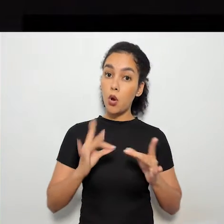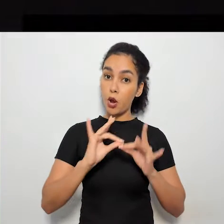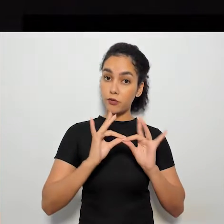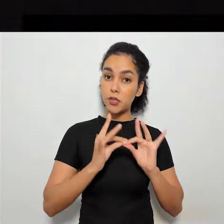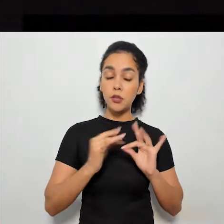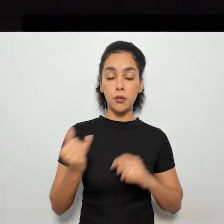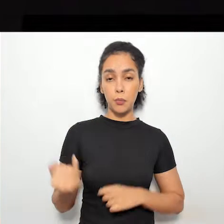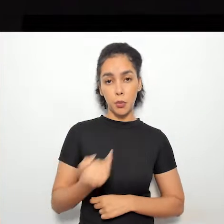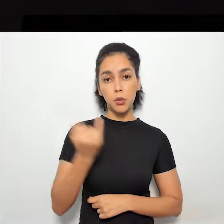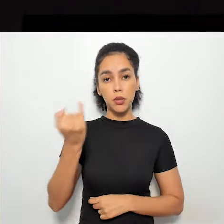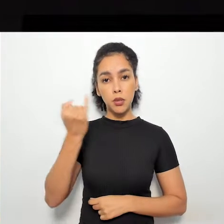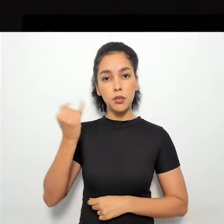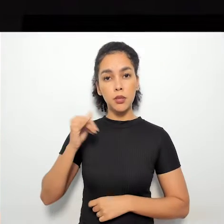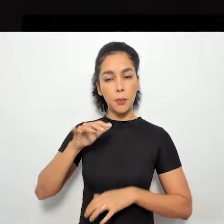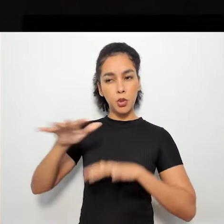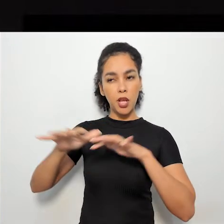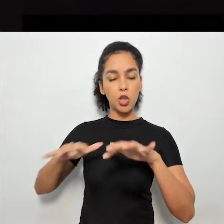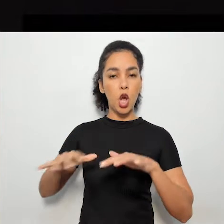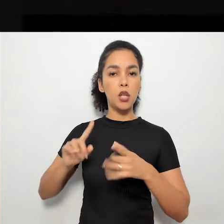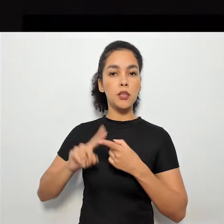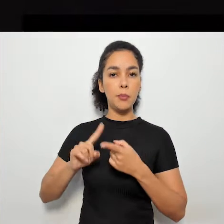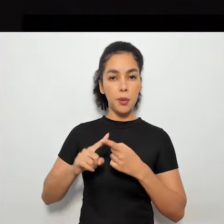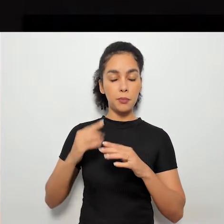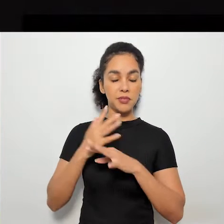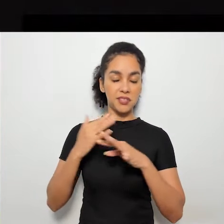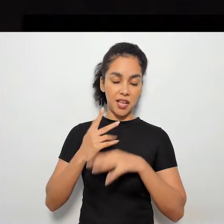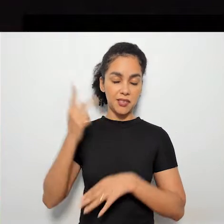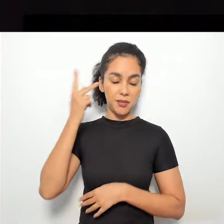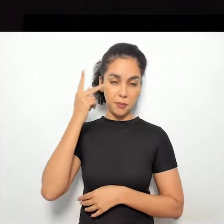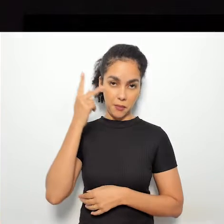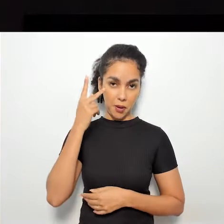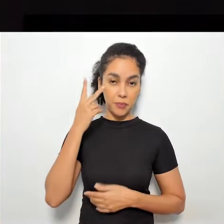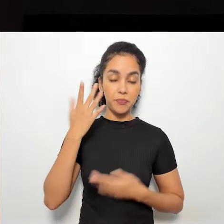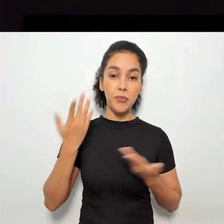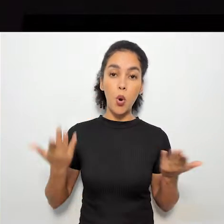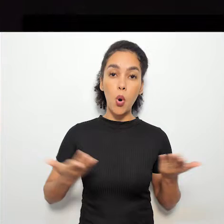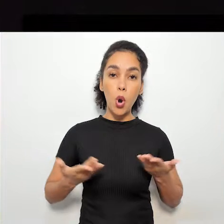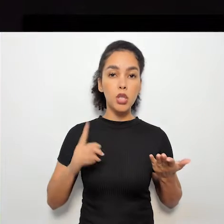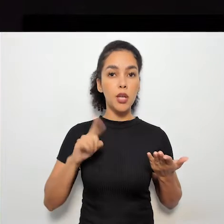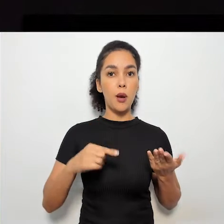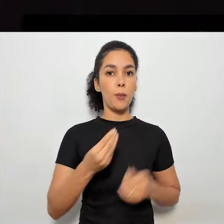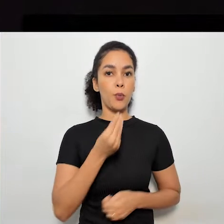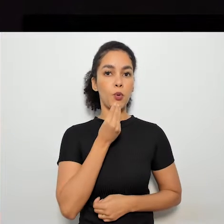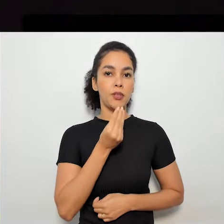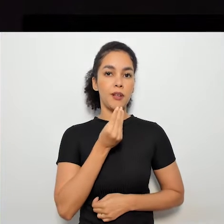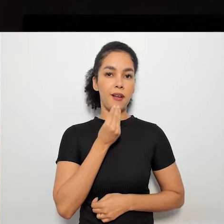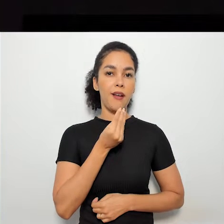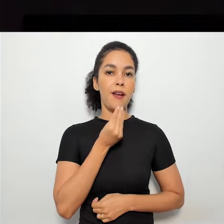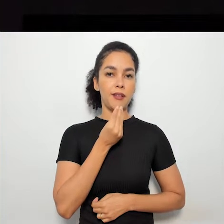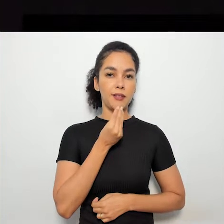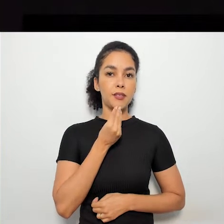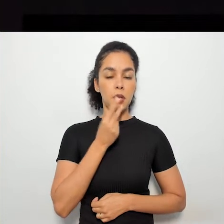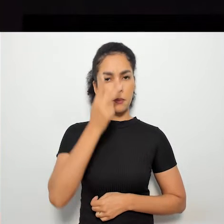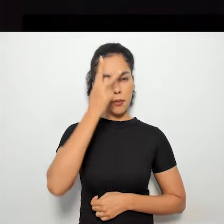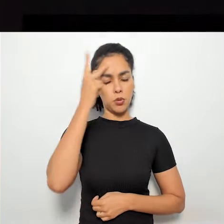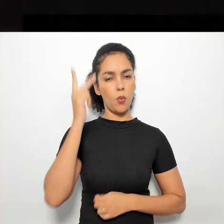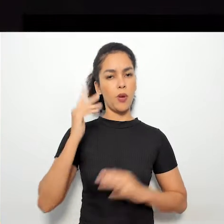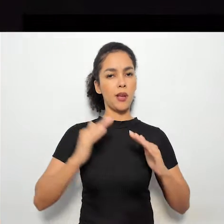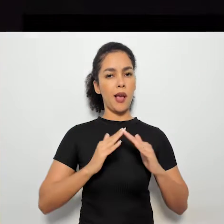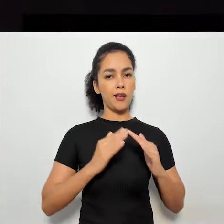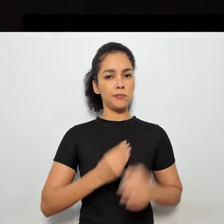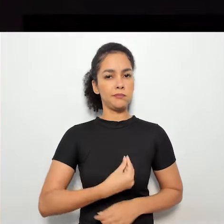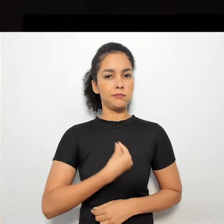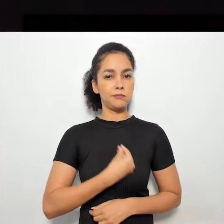para o território, para a cidade de São Paulo. Então hoje aqui é a oportunidade, né, Vegas, do munícipe, do